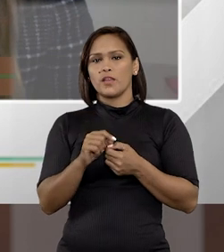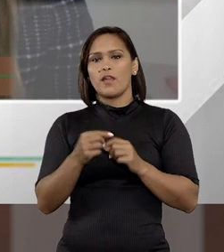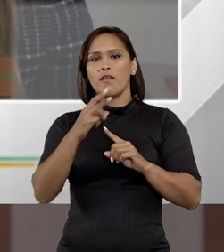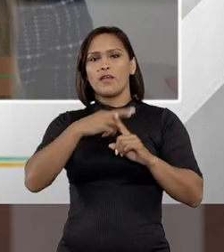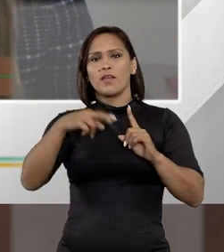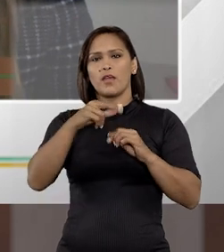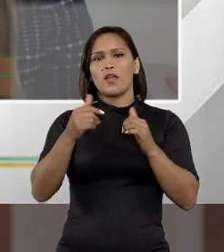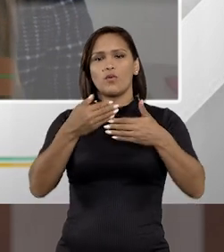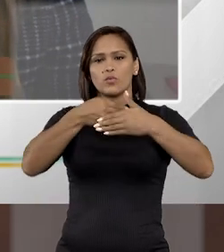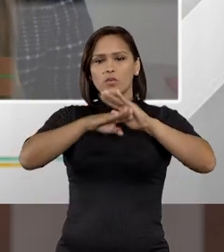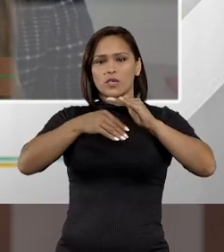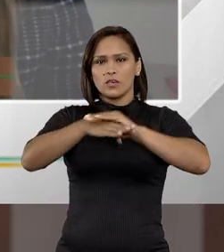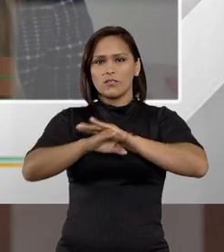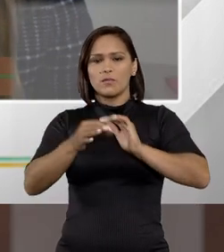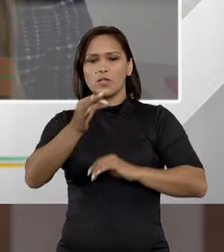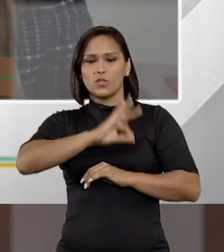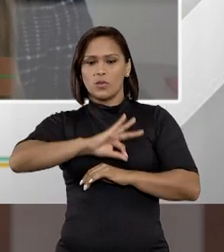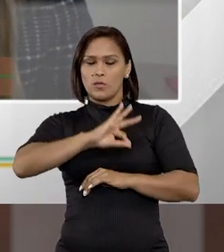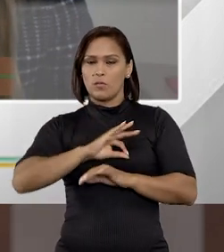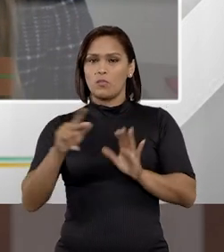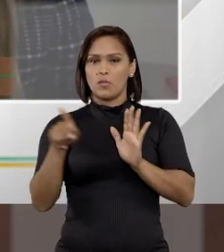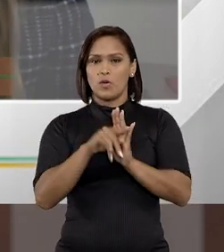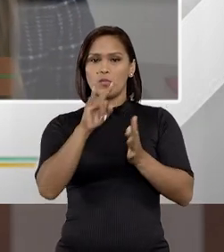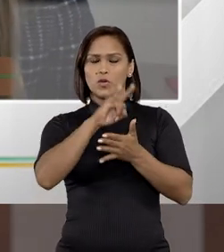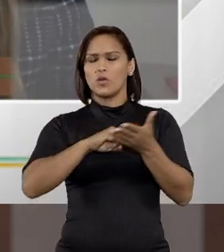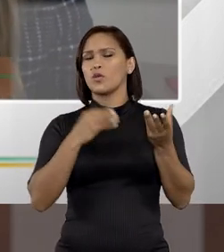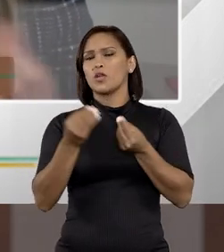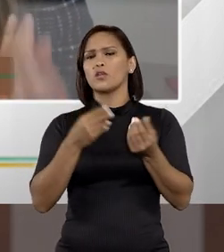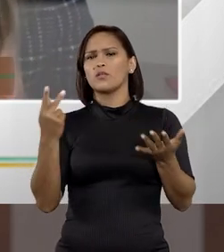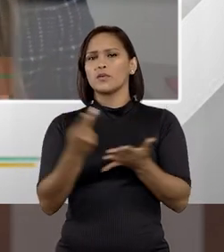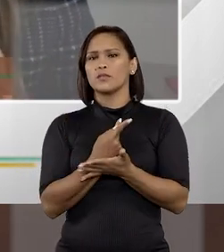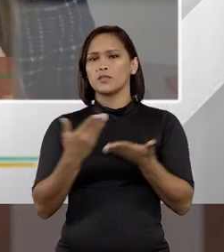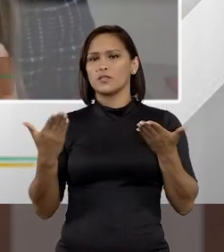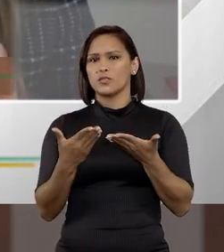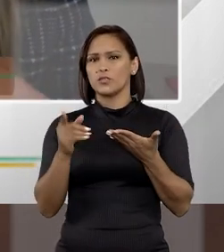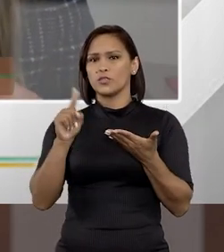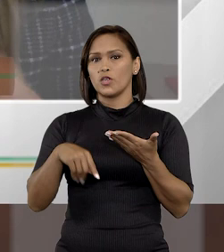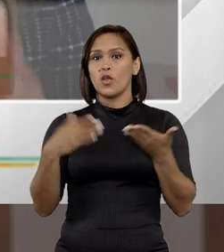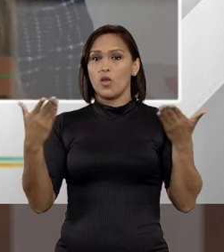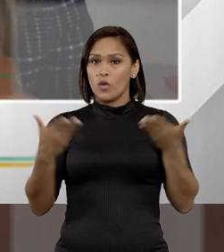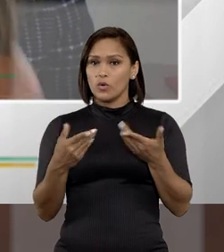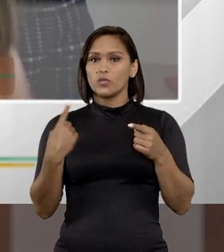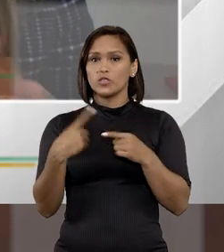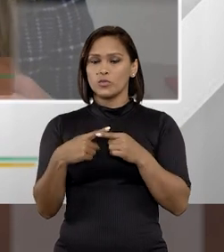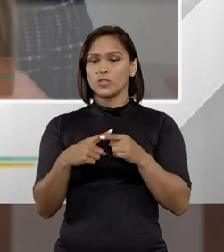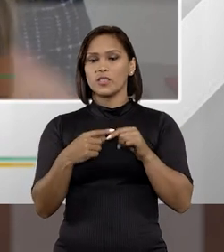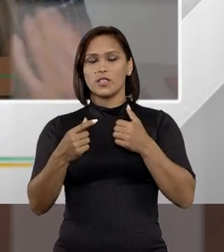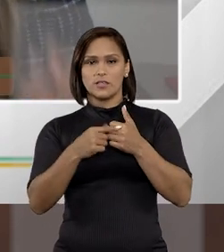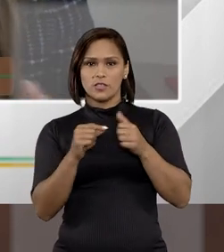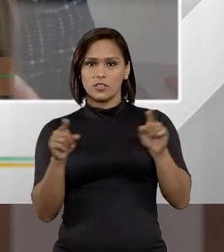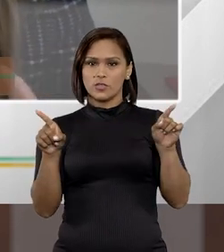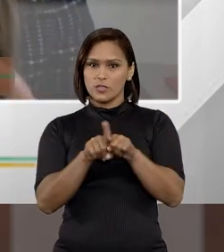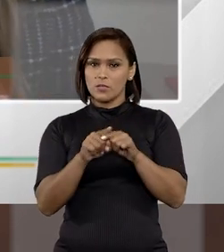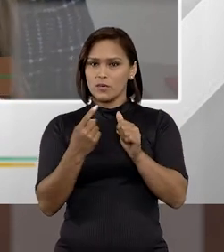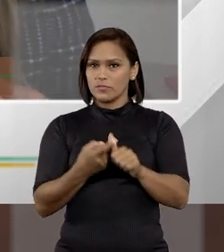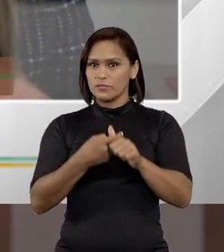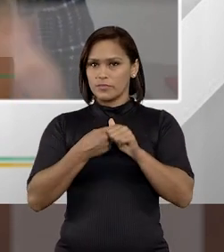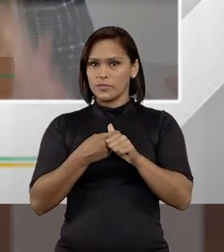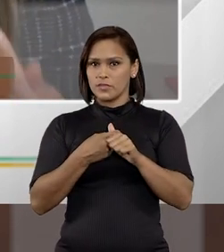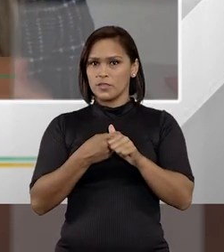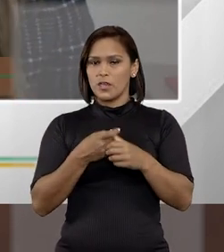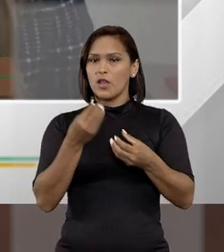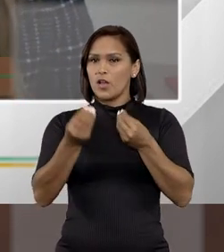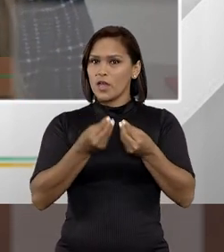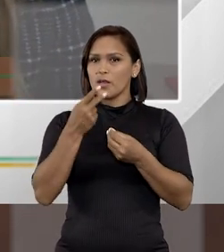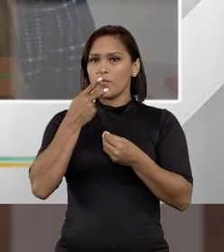referente ao arquivamento do inquérito policial. Como que funciona hoje? Eu digo hoje porque esse artigo também foi suspenso,